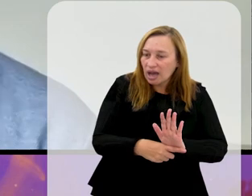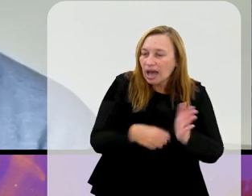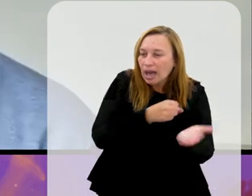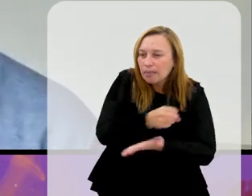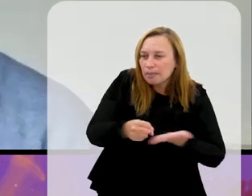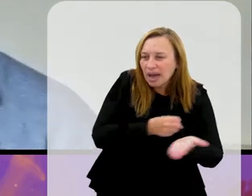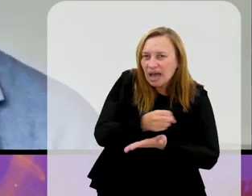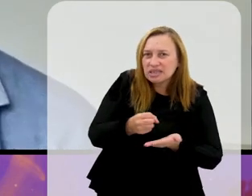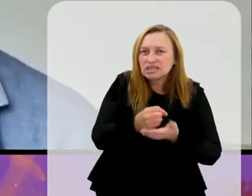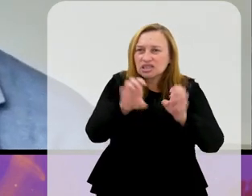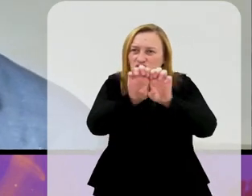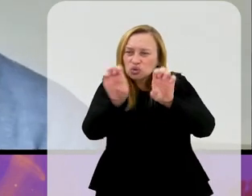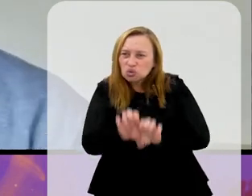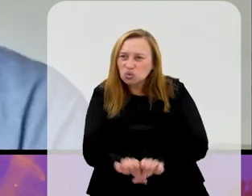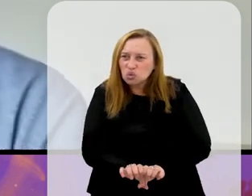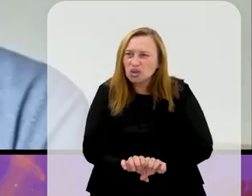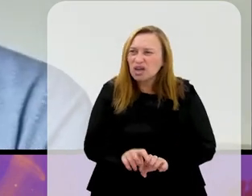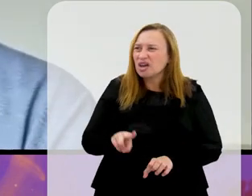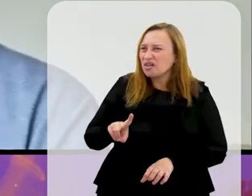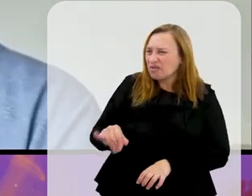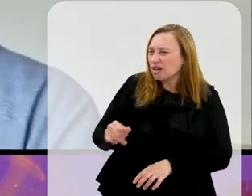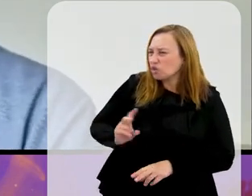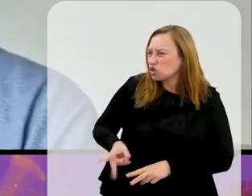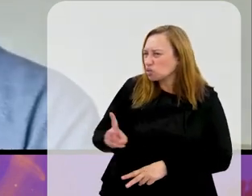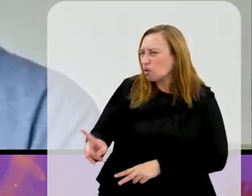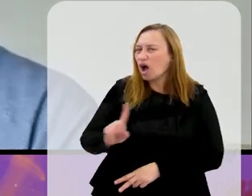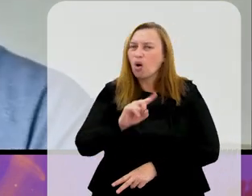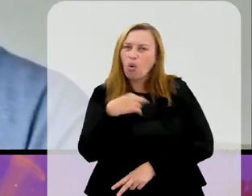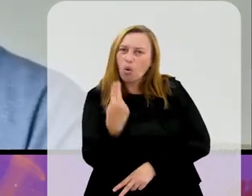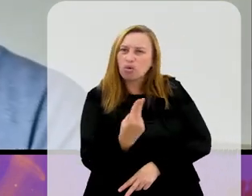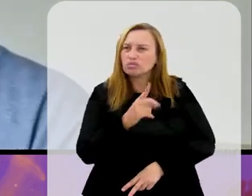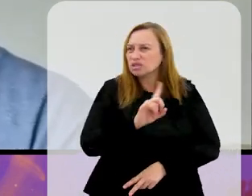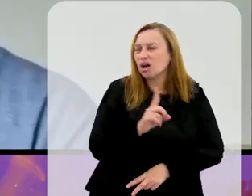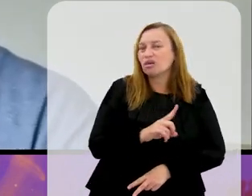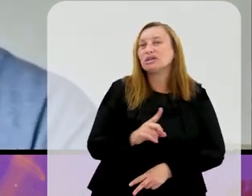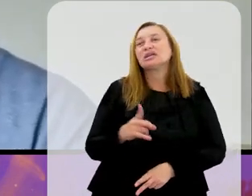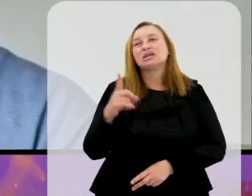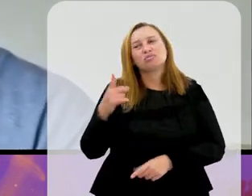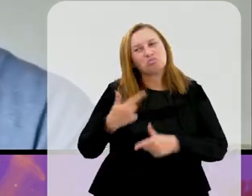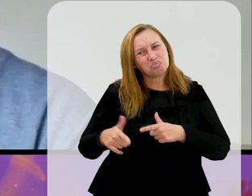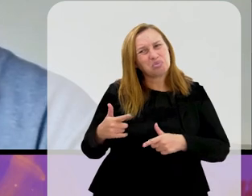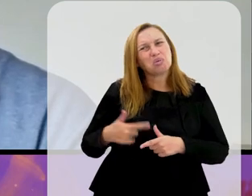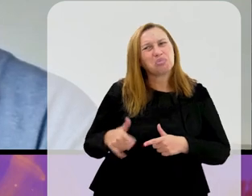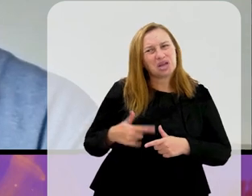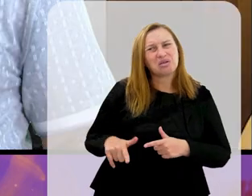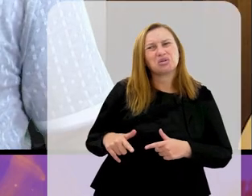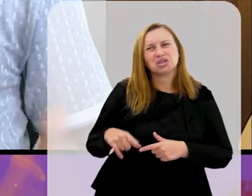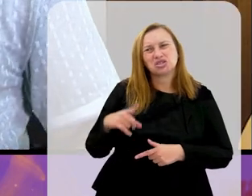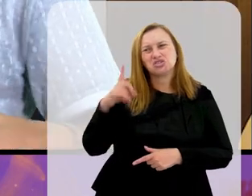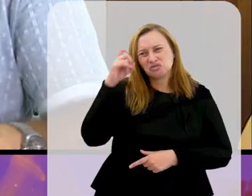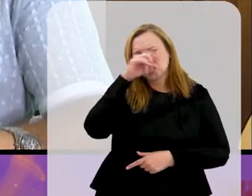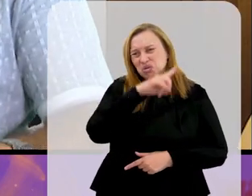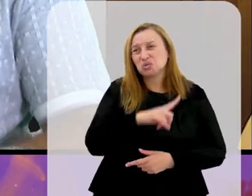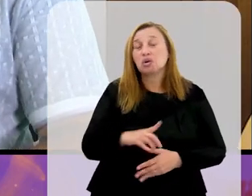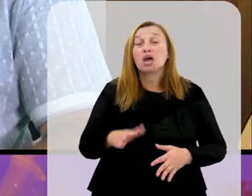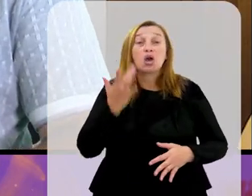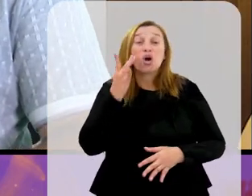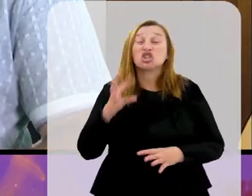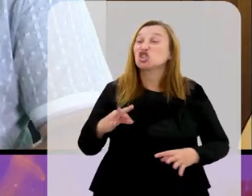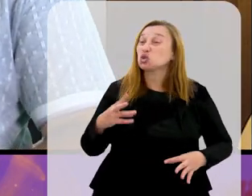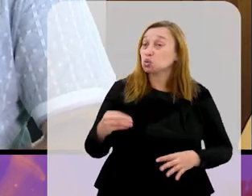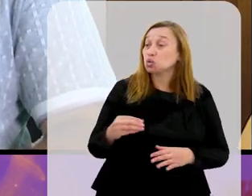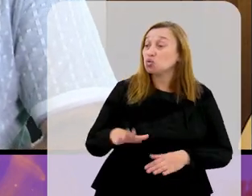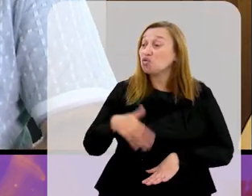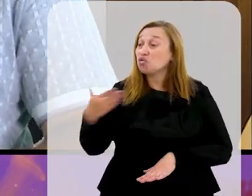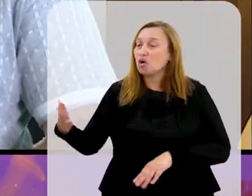seleção. Vai continuar com o Ramon? Não vai continuar? Realmente a gente está numa encruzilhada num momento muito ruim. Pois é, eu acho que tudo isso,